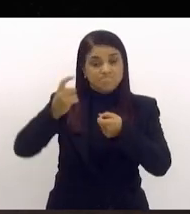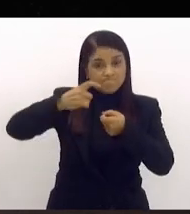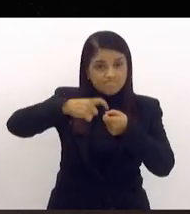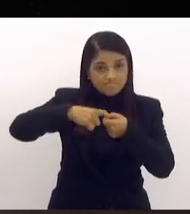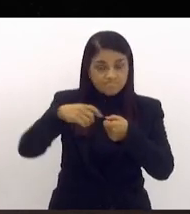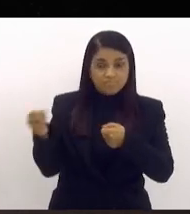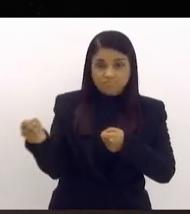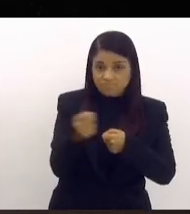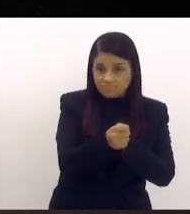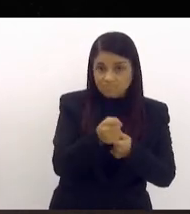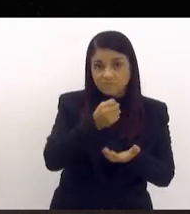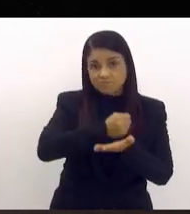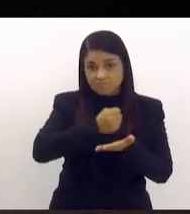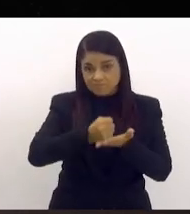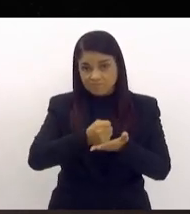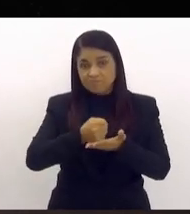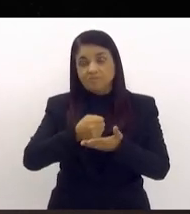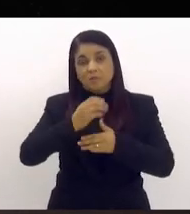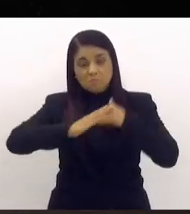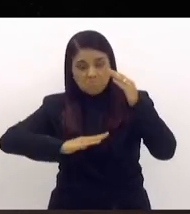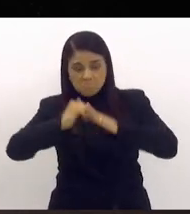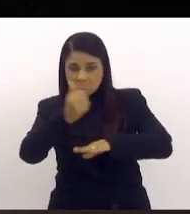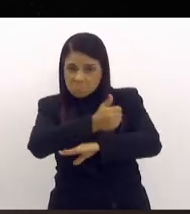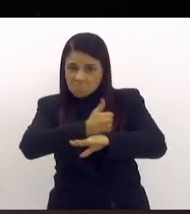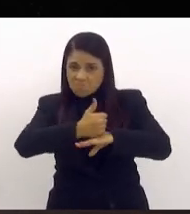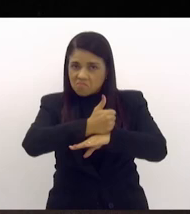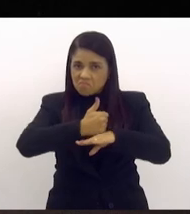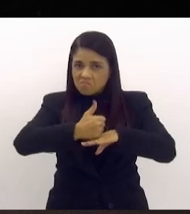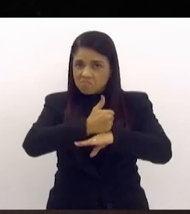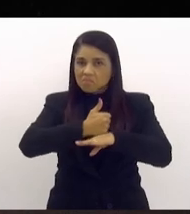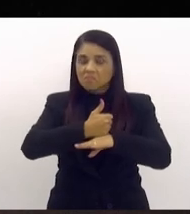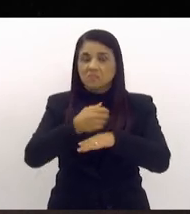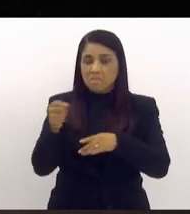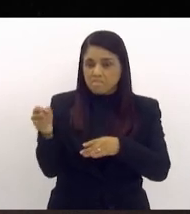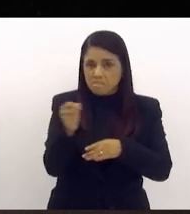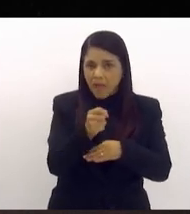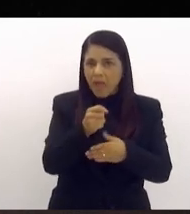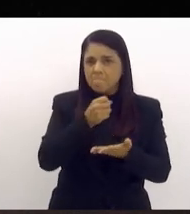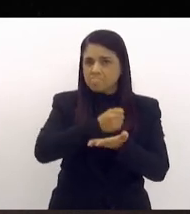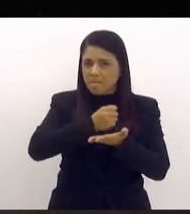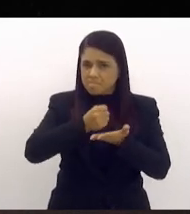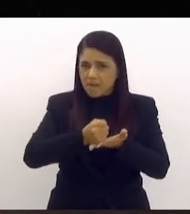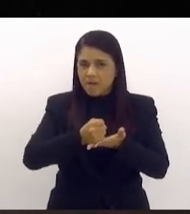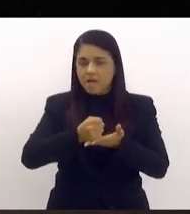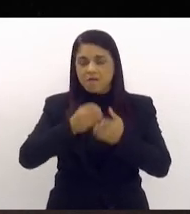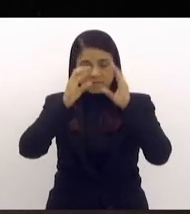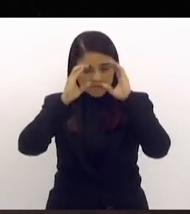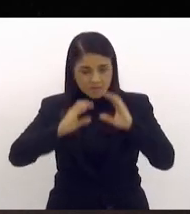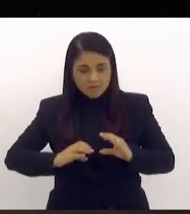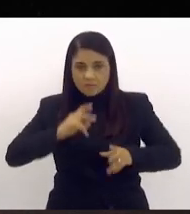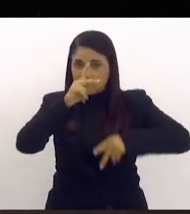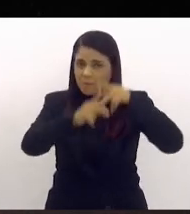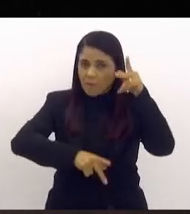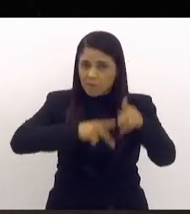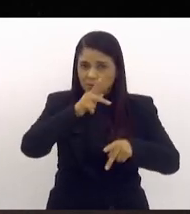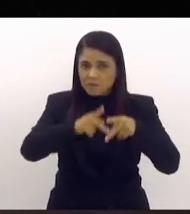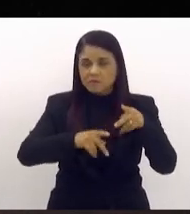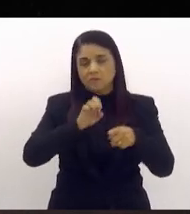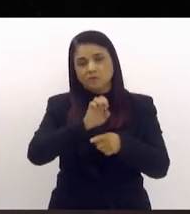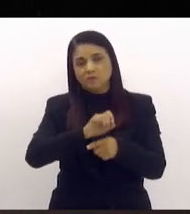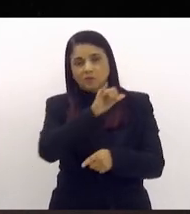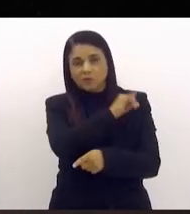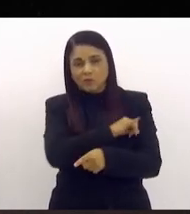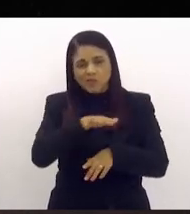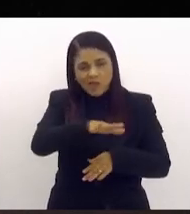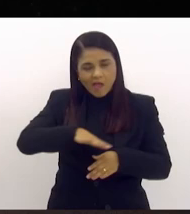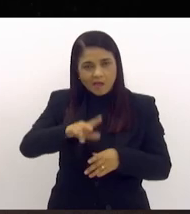empregos de mão de obra qualificada para gerar emprego e cidadania plena para o povo do Estado do Rio de Janeiro na